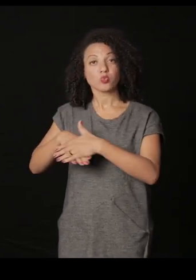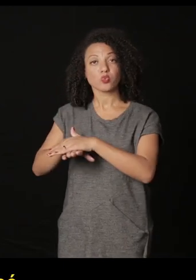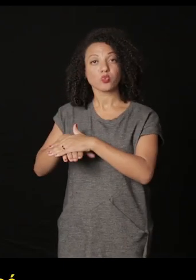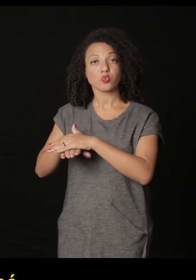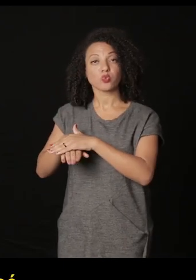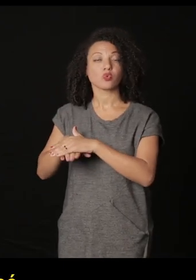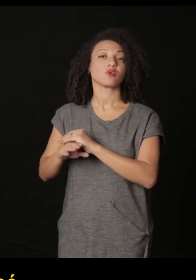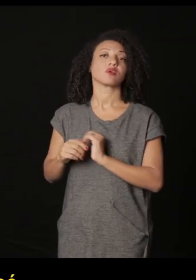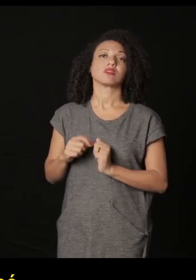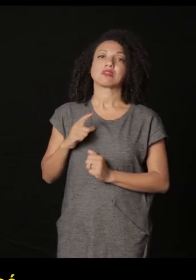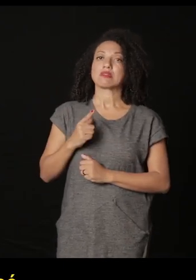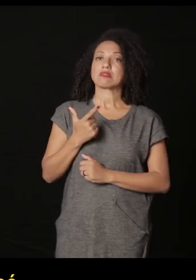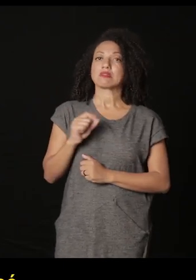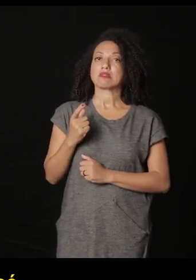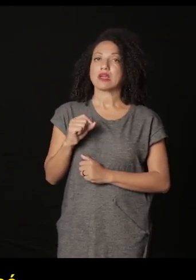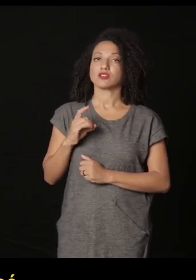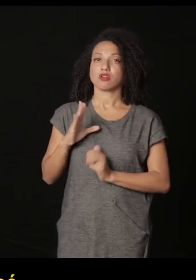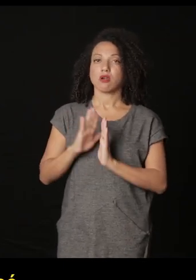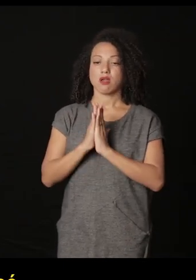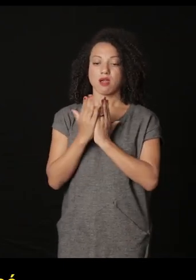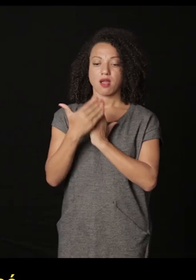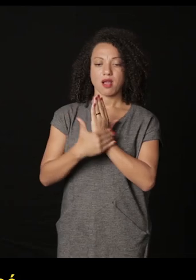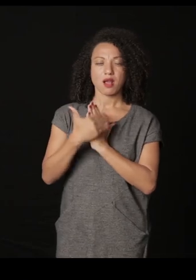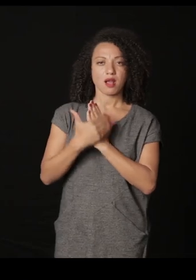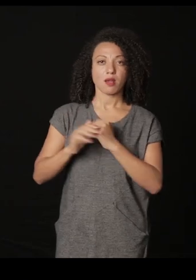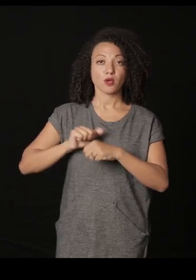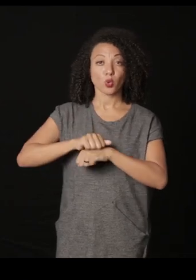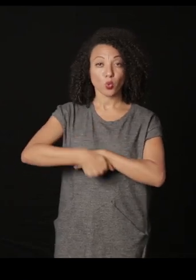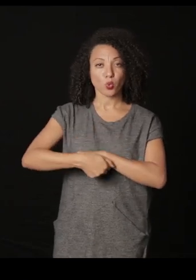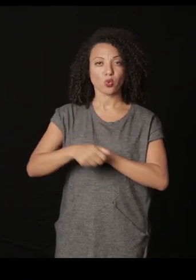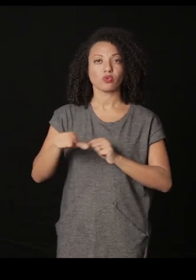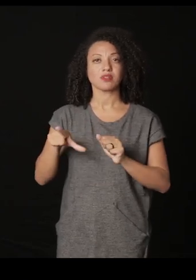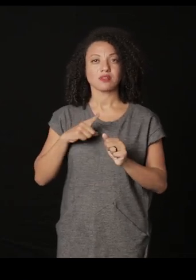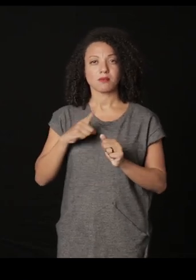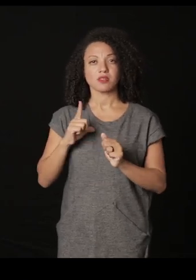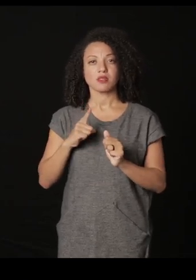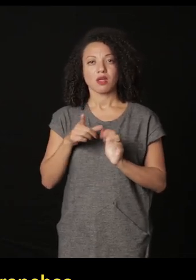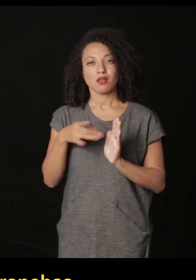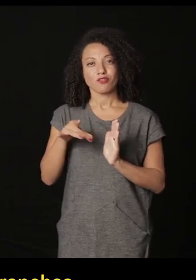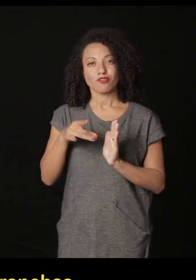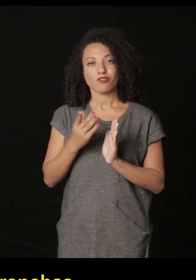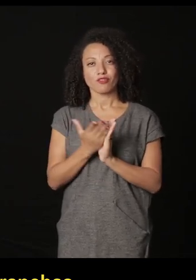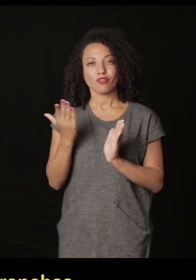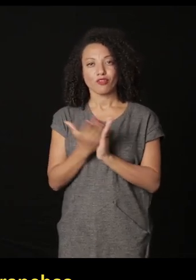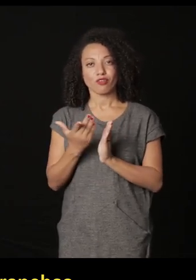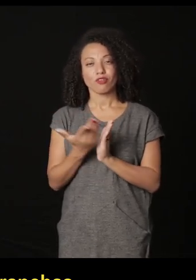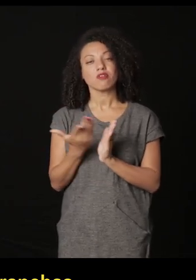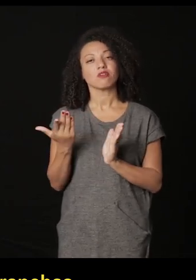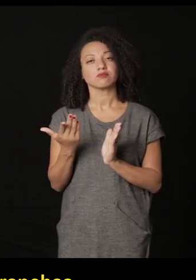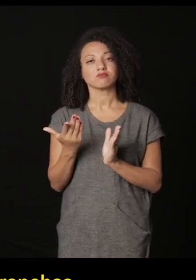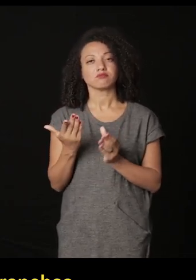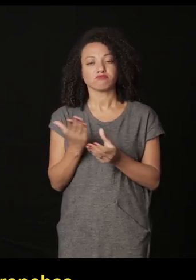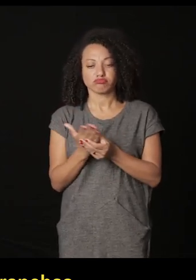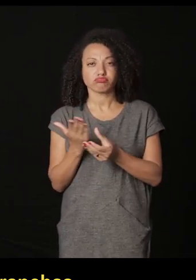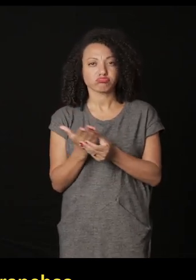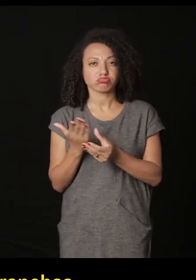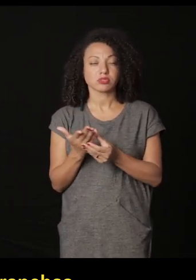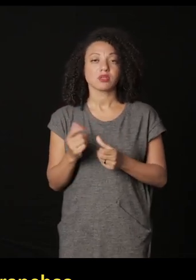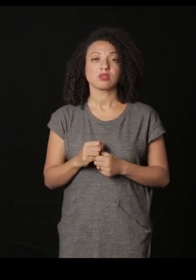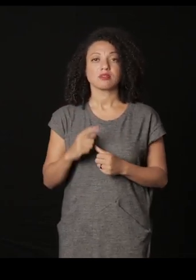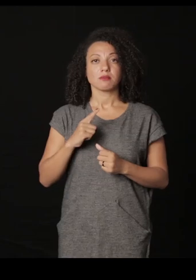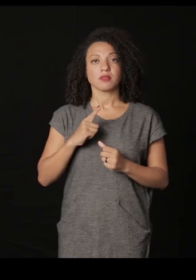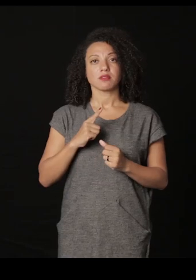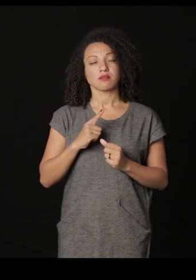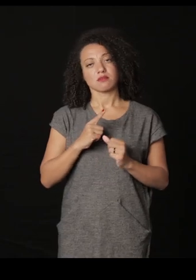então são 10 exemplares só em capa de couro e com pranchas soltas e aqui tem uma exposição das pranchas na